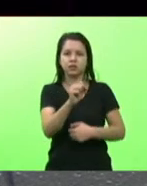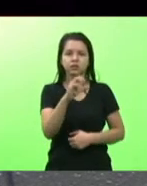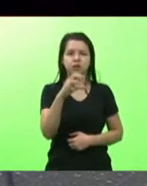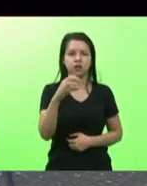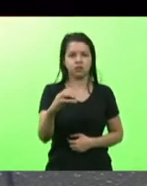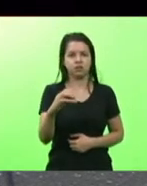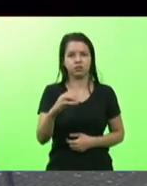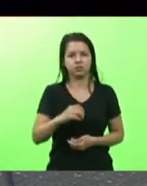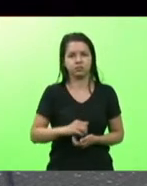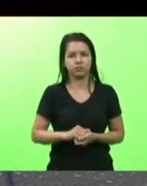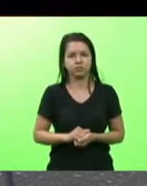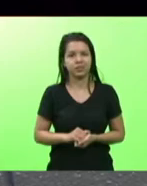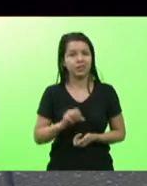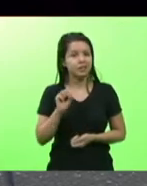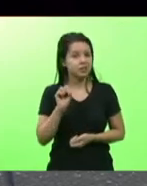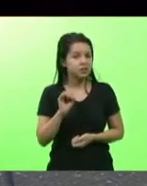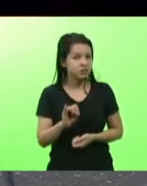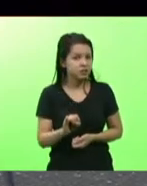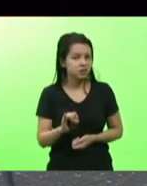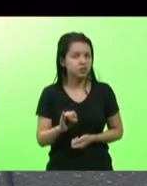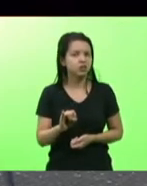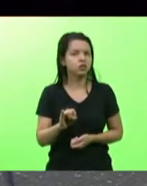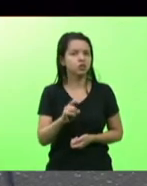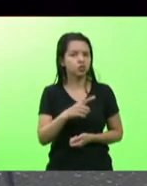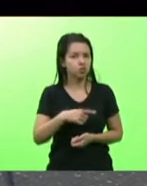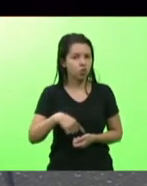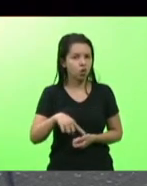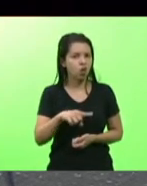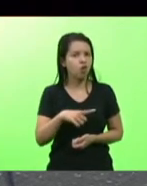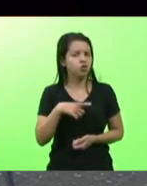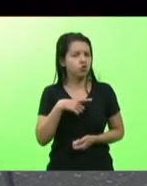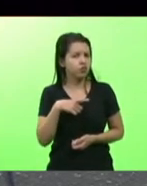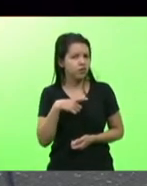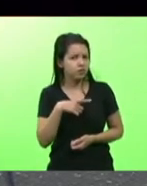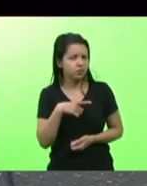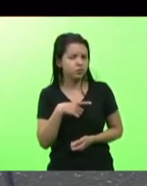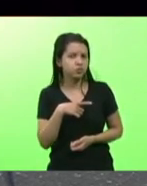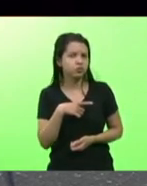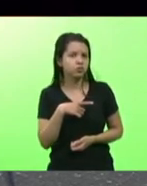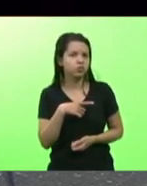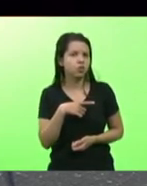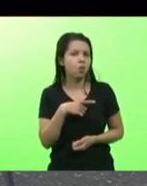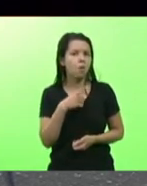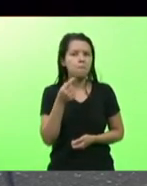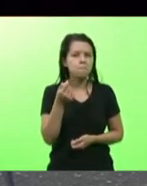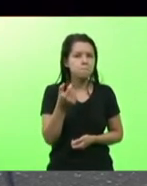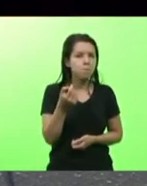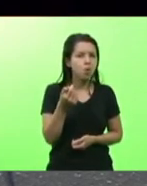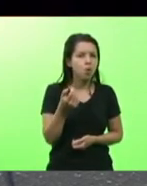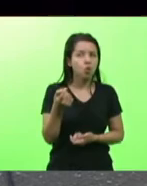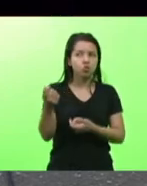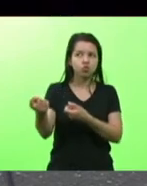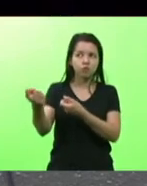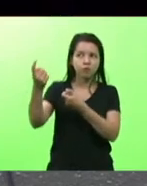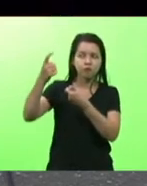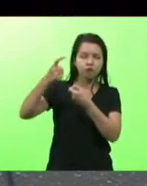se tivéssemos um pouco do retorno